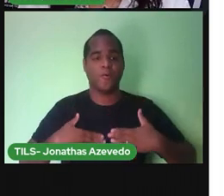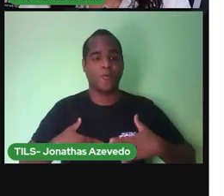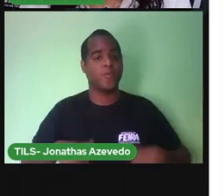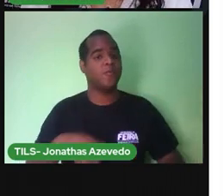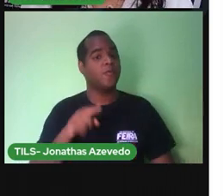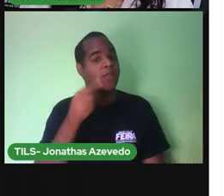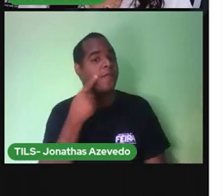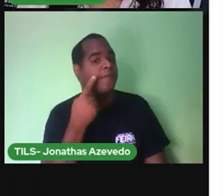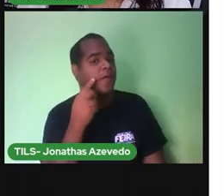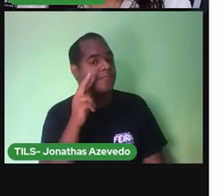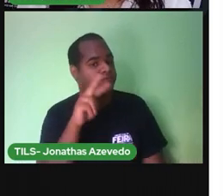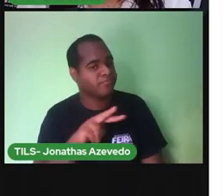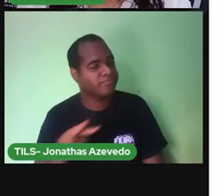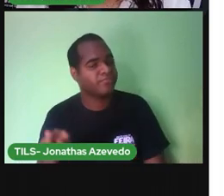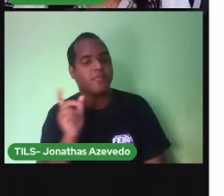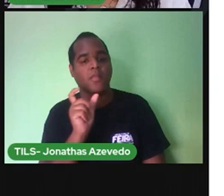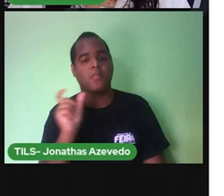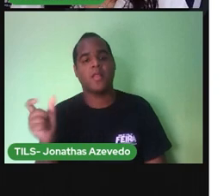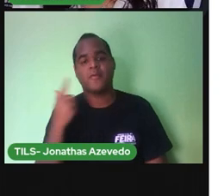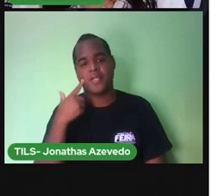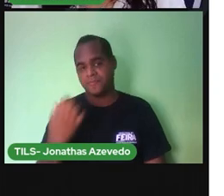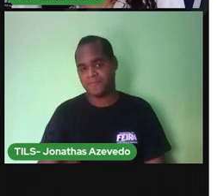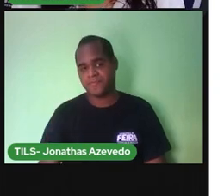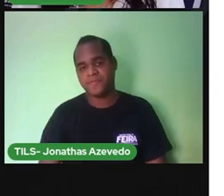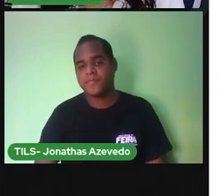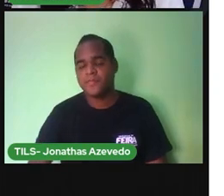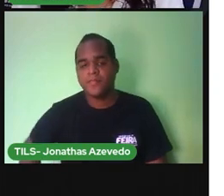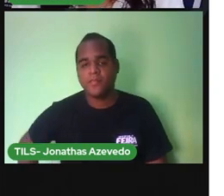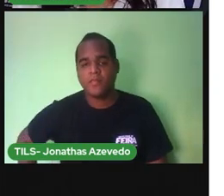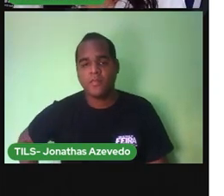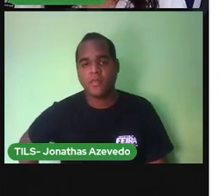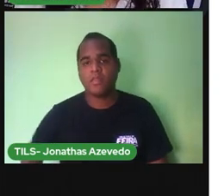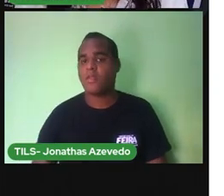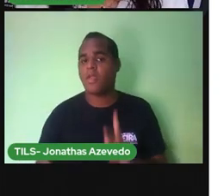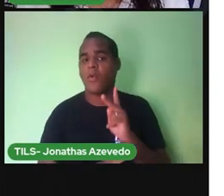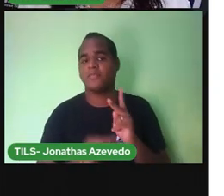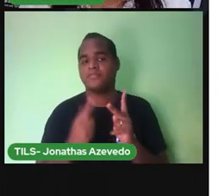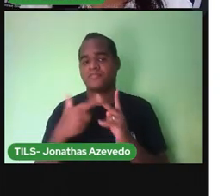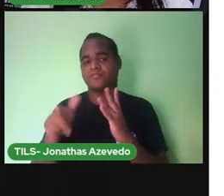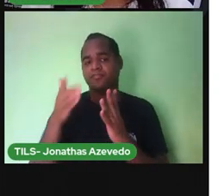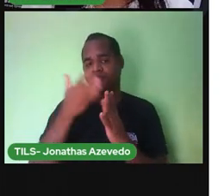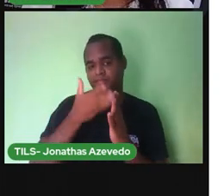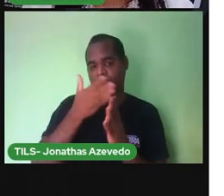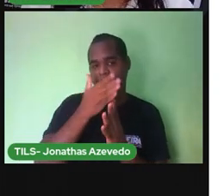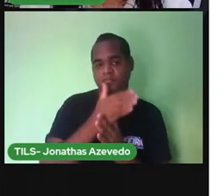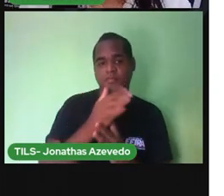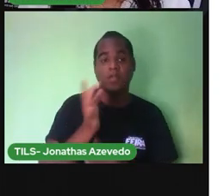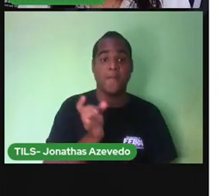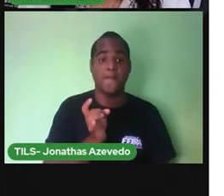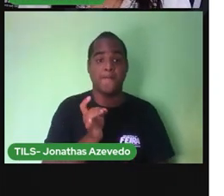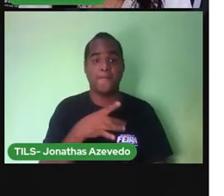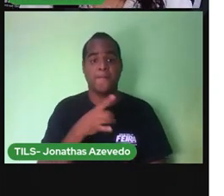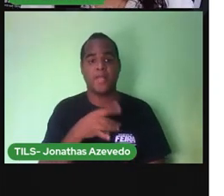palavra. Agora nós vamos dividir em sílabas a palavra medo.